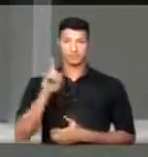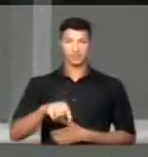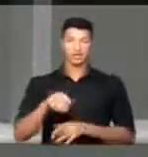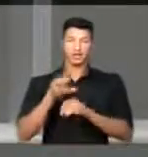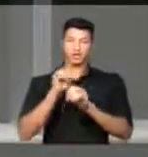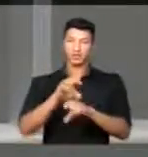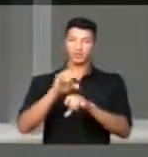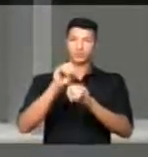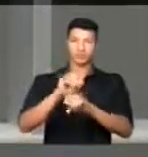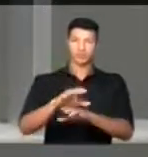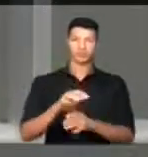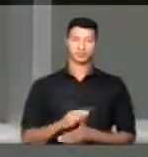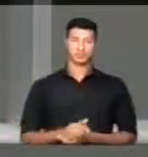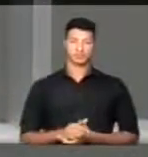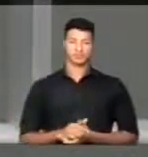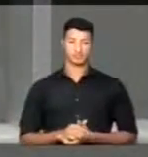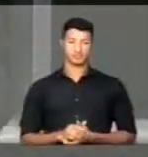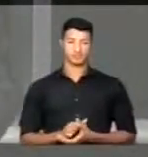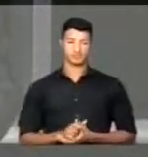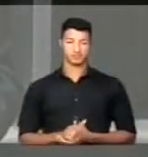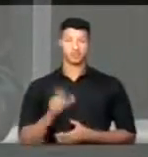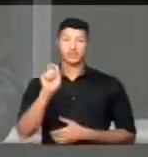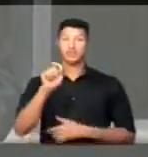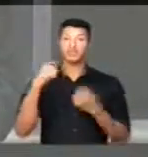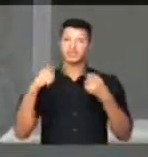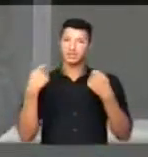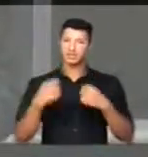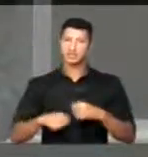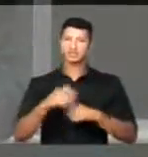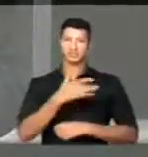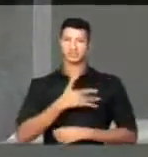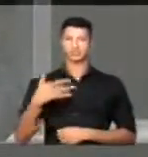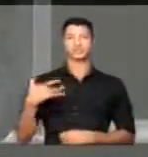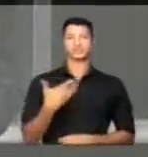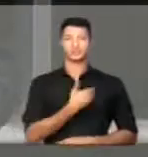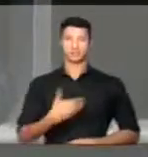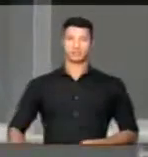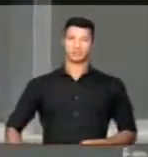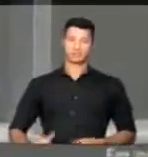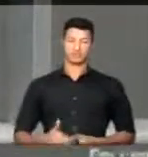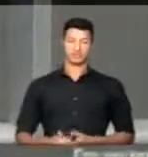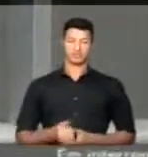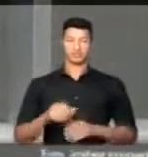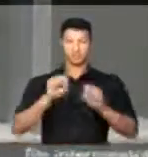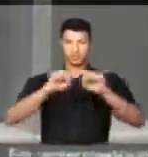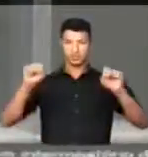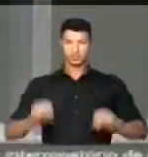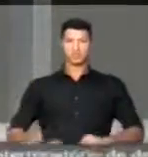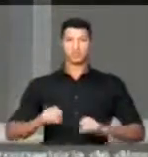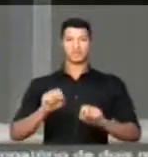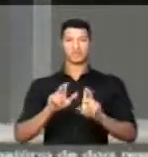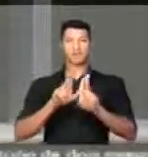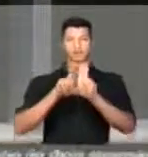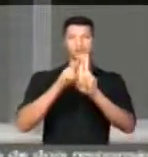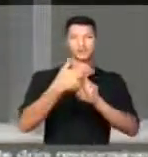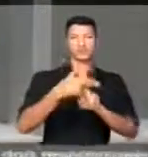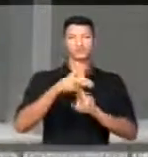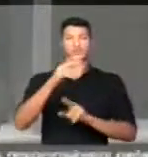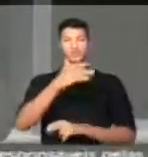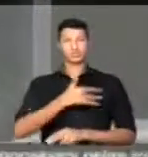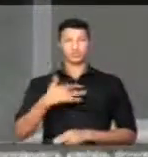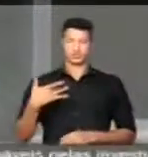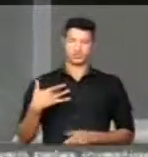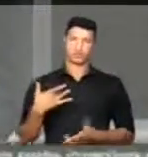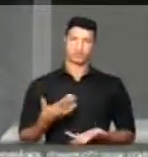educador, é quem necessita da saúde pública, do Sistema Único Público Universal